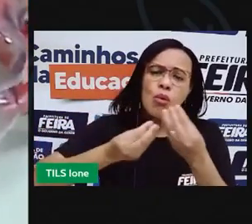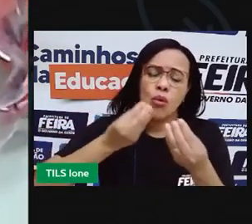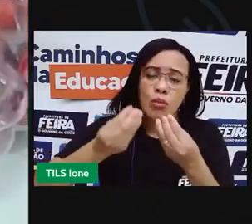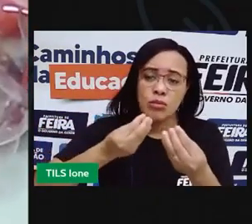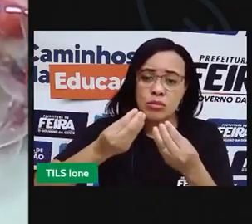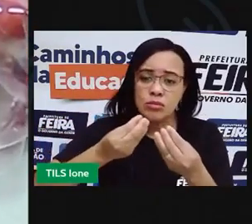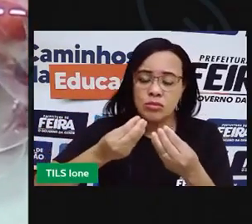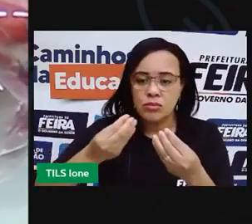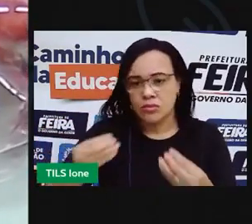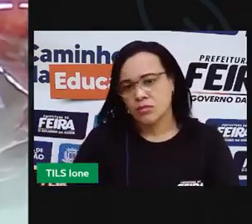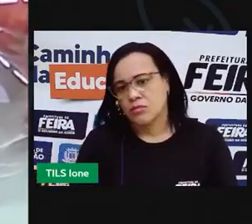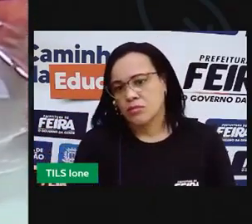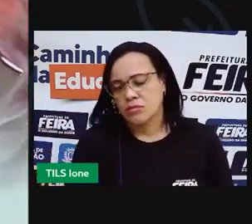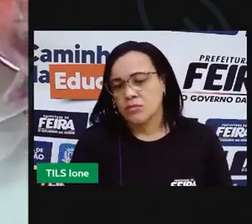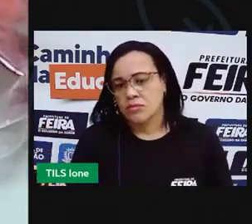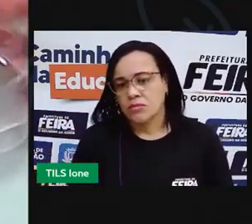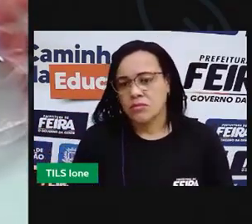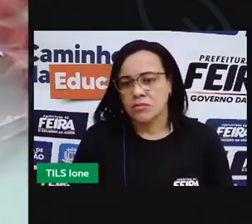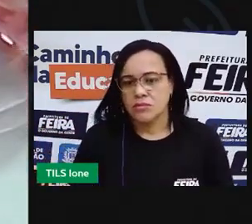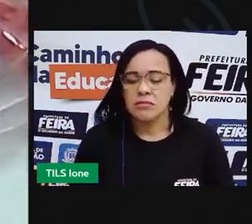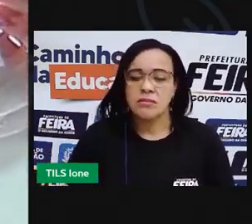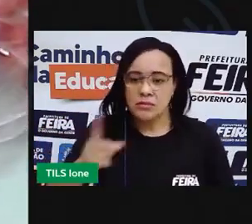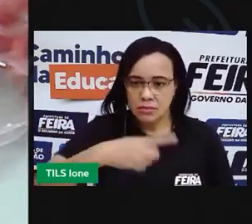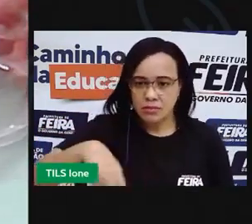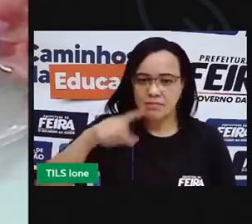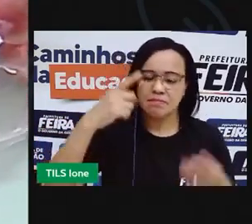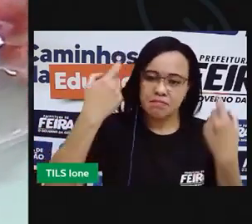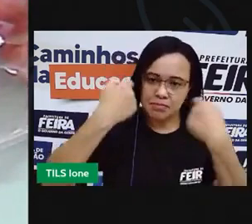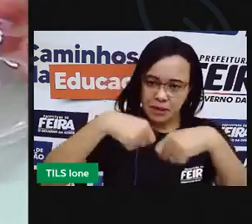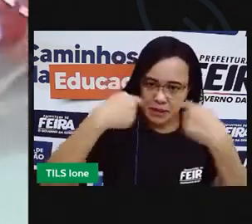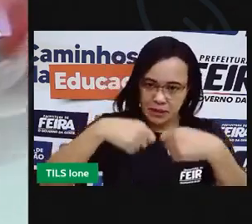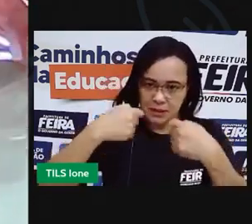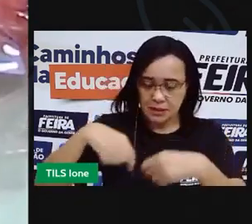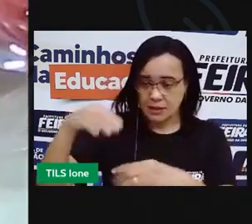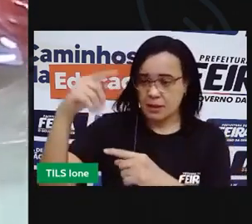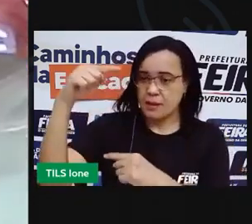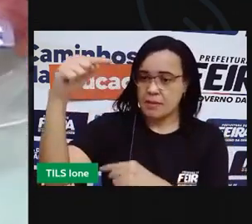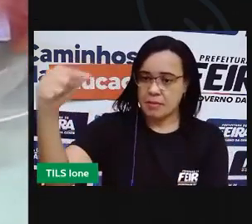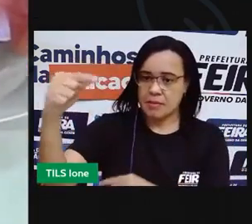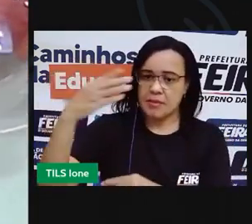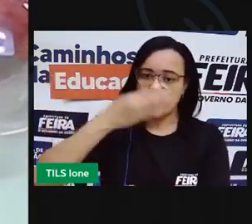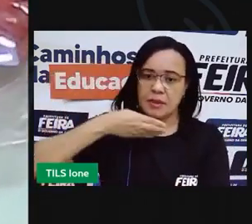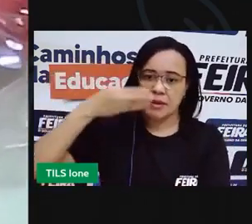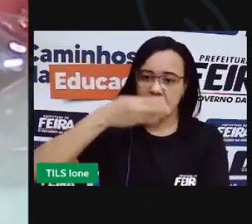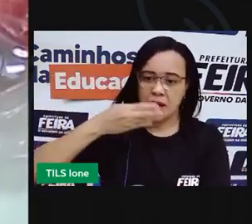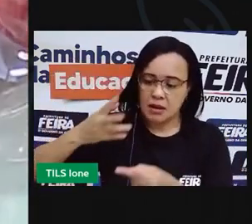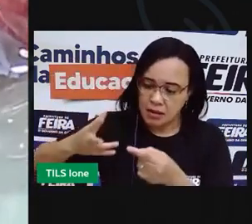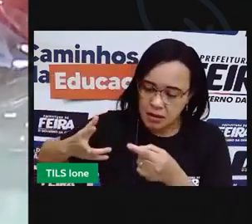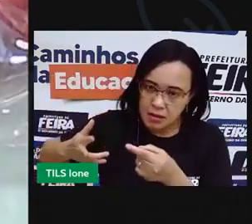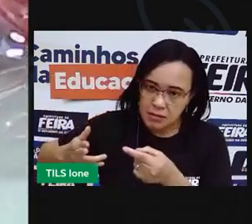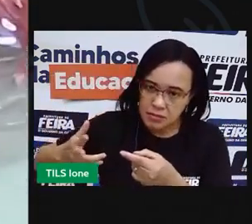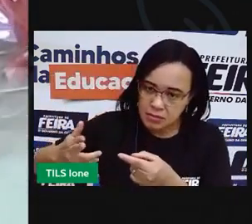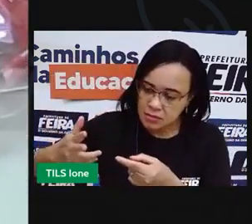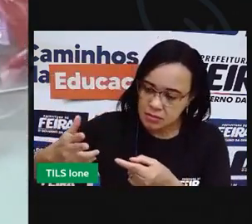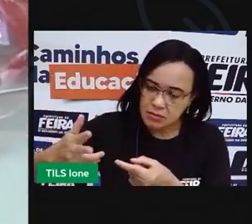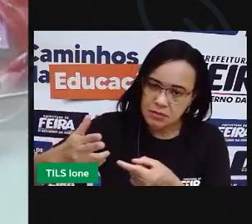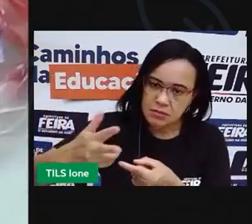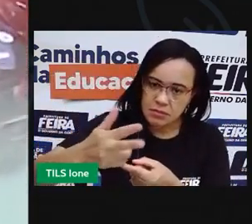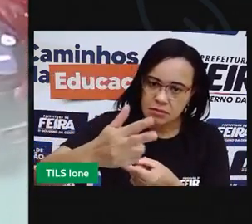pra fazer a gente vai pegar a garrafa pete e vai cortar ela ao meio